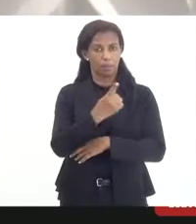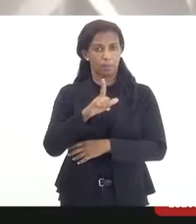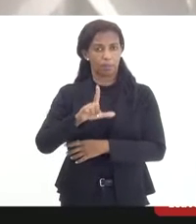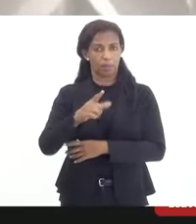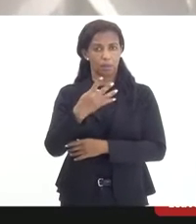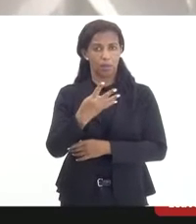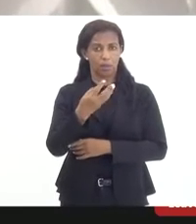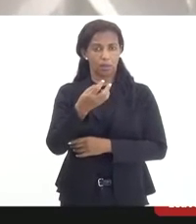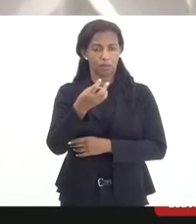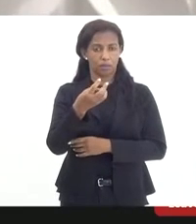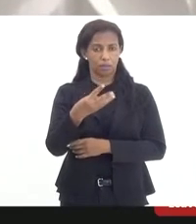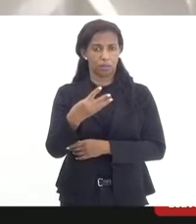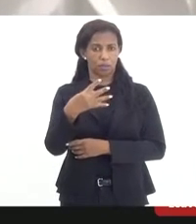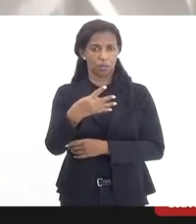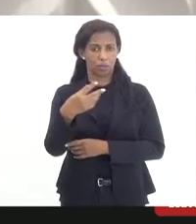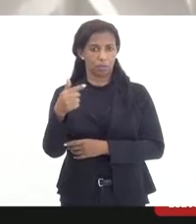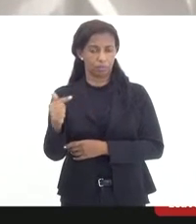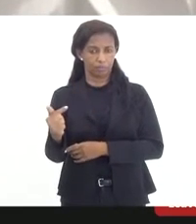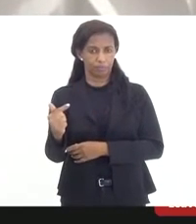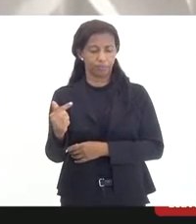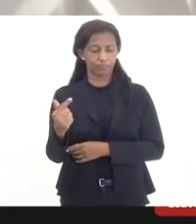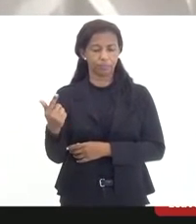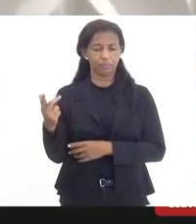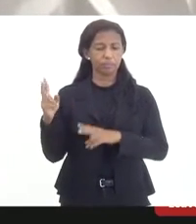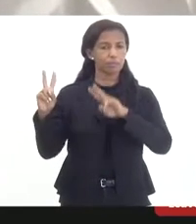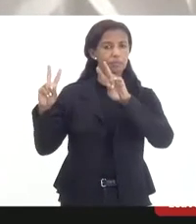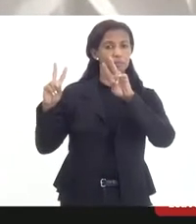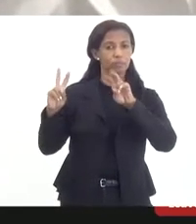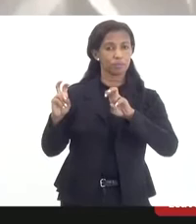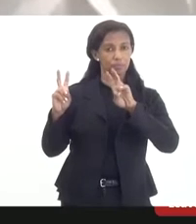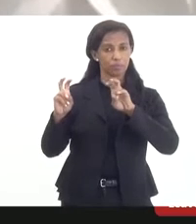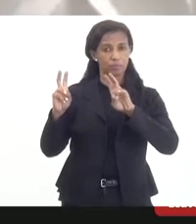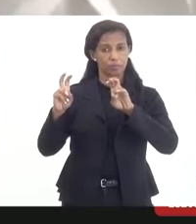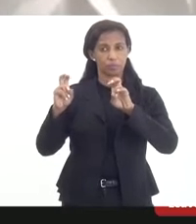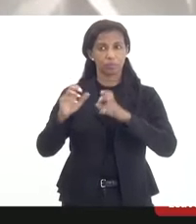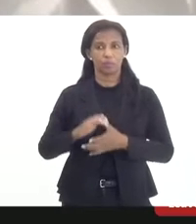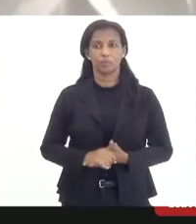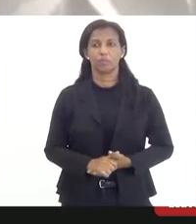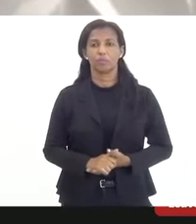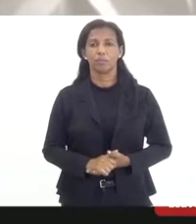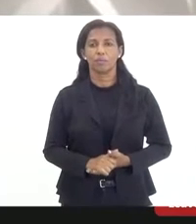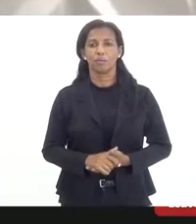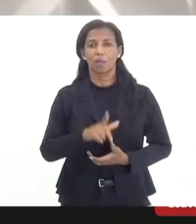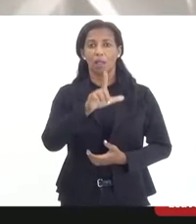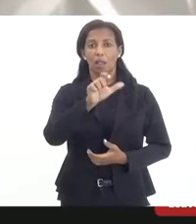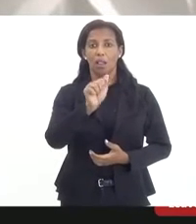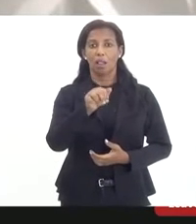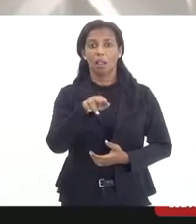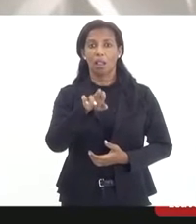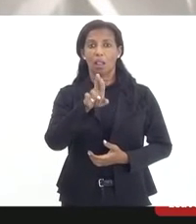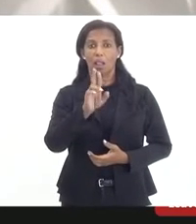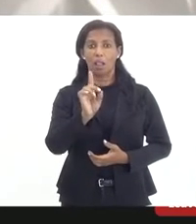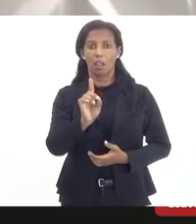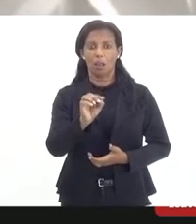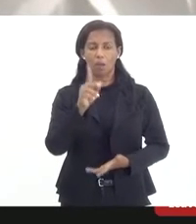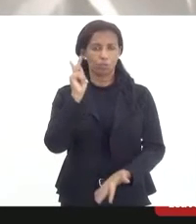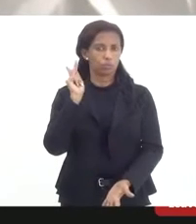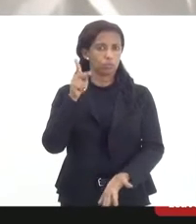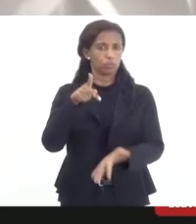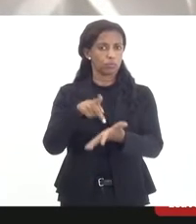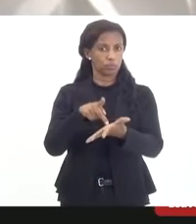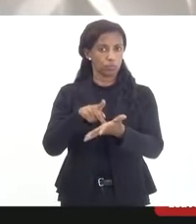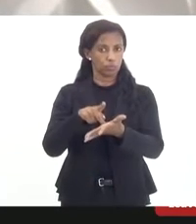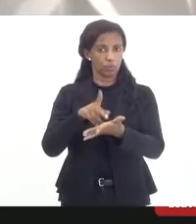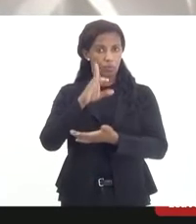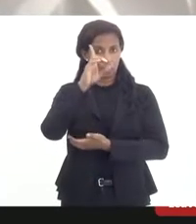4347, que trata exatamente sobre o laudo pericial que atesta as